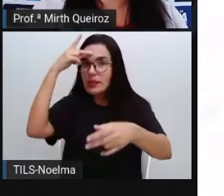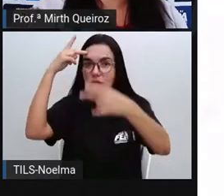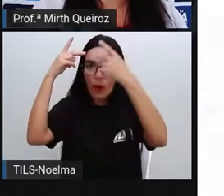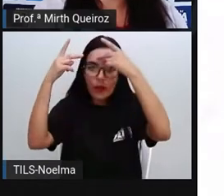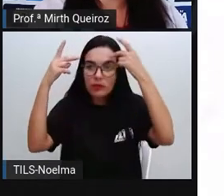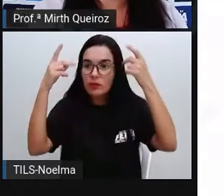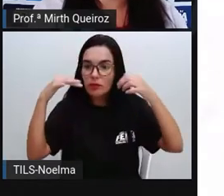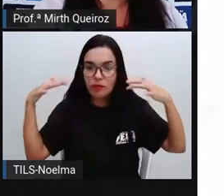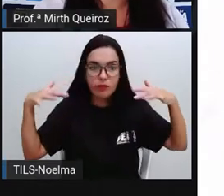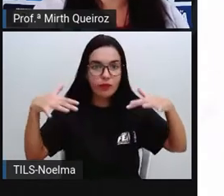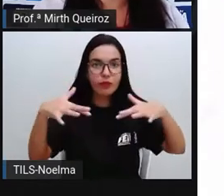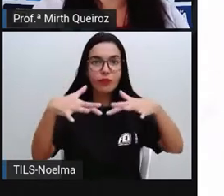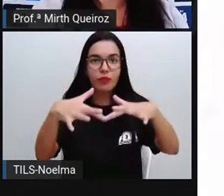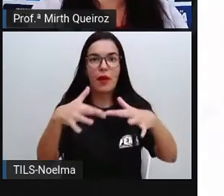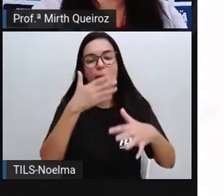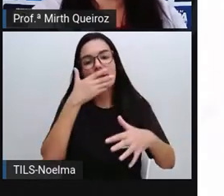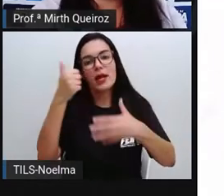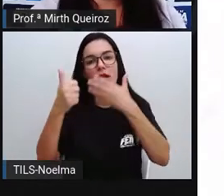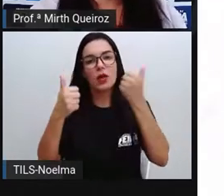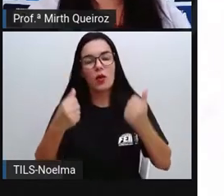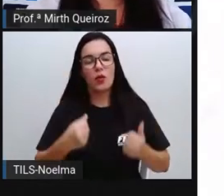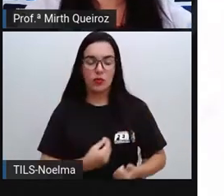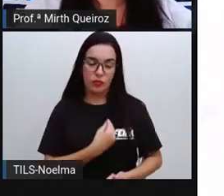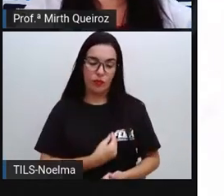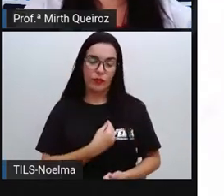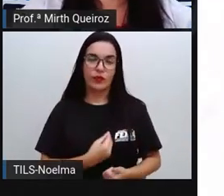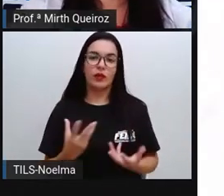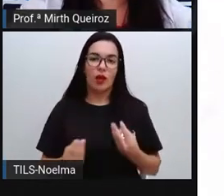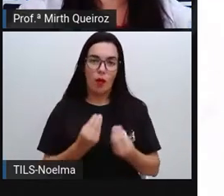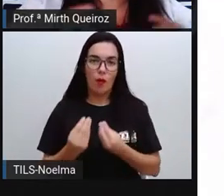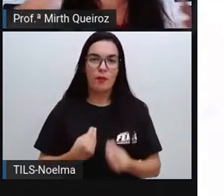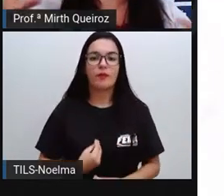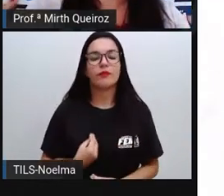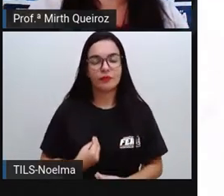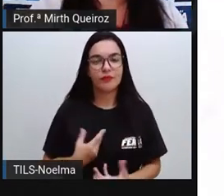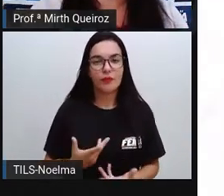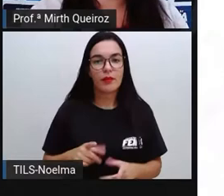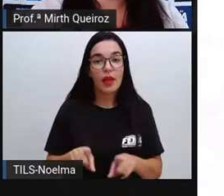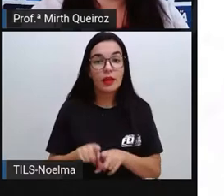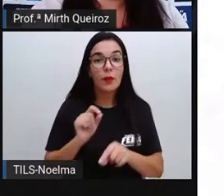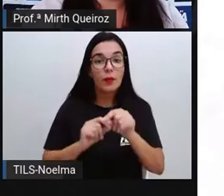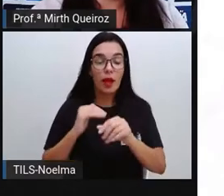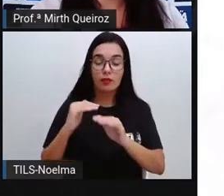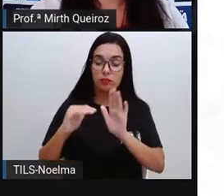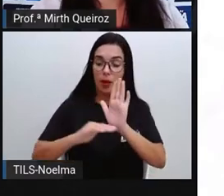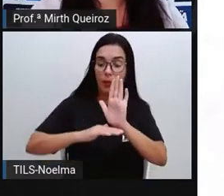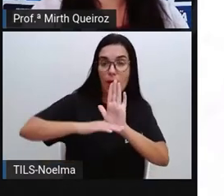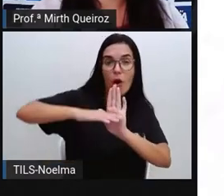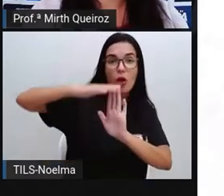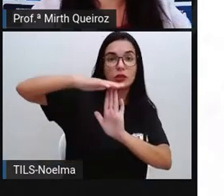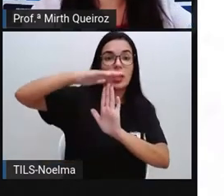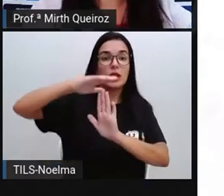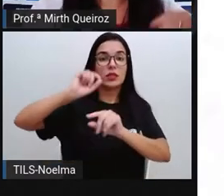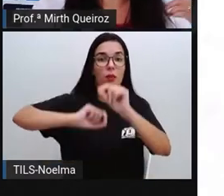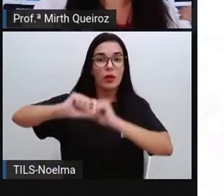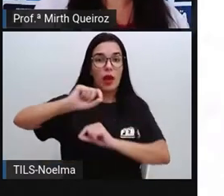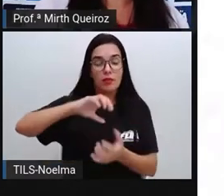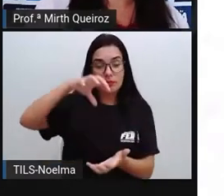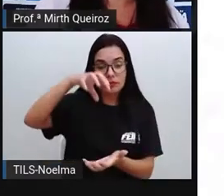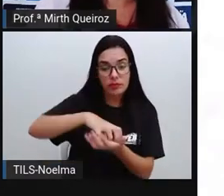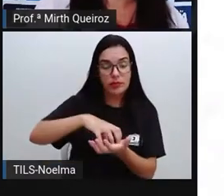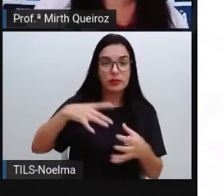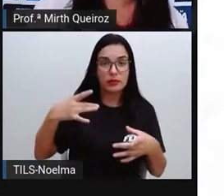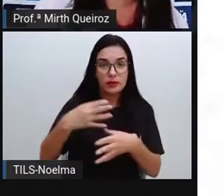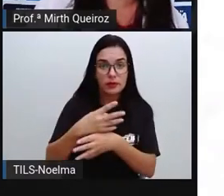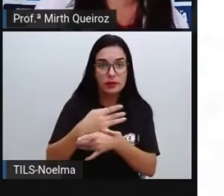em busca de empregos e melhores condições de vida. Aqui a gente está falando sobre o processo de urbanização do Brasil, que teve a ver, sim, lá no